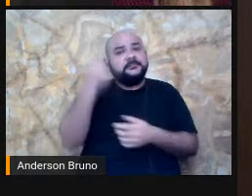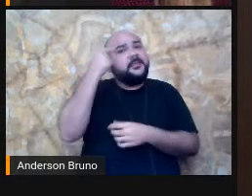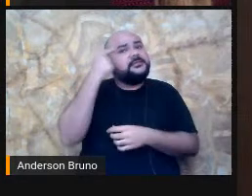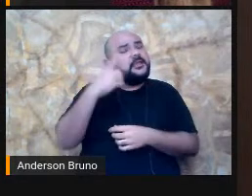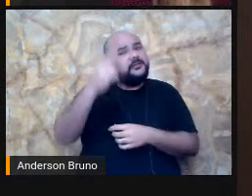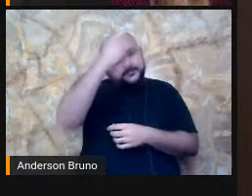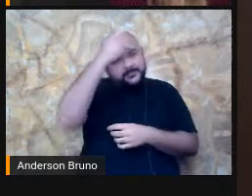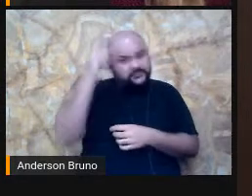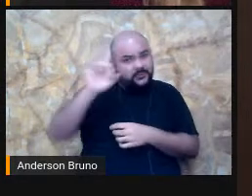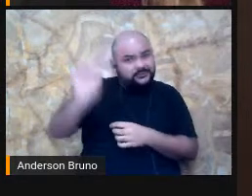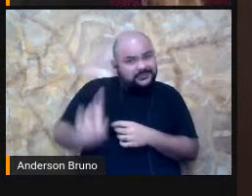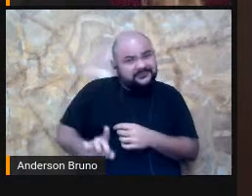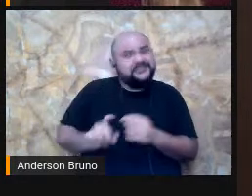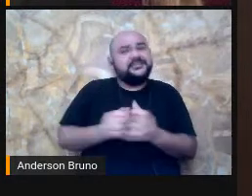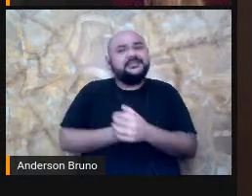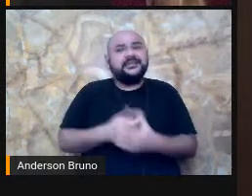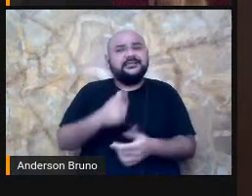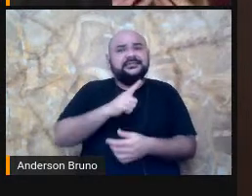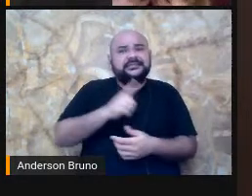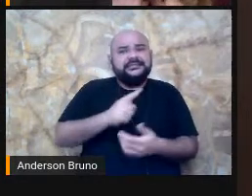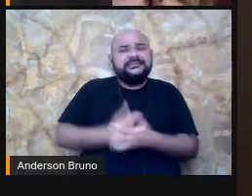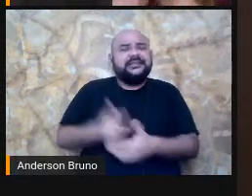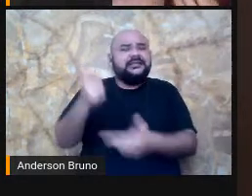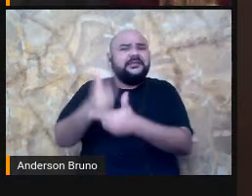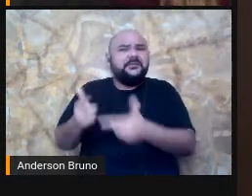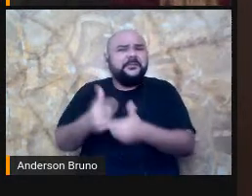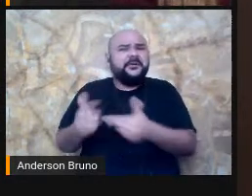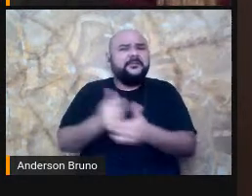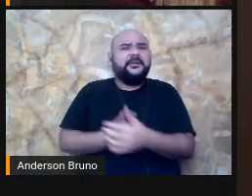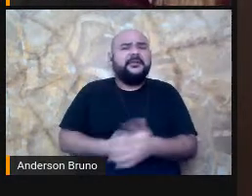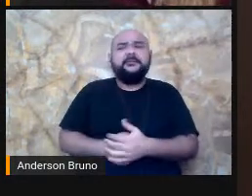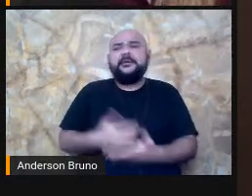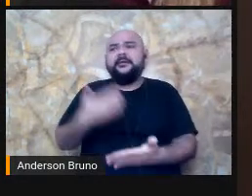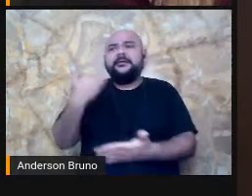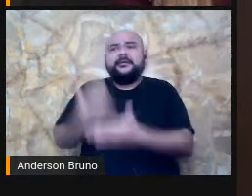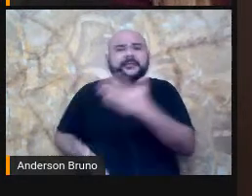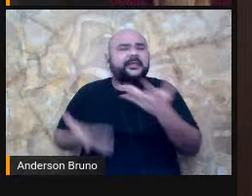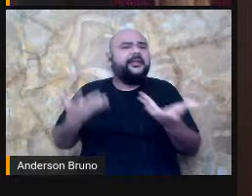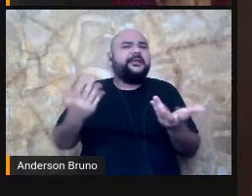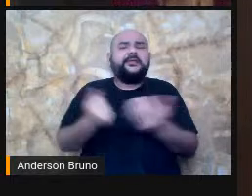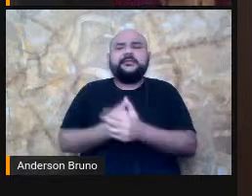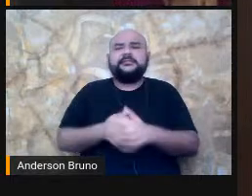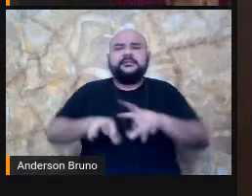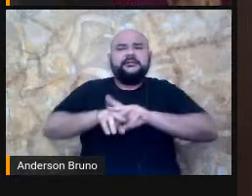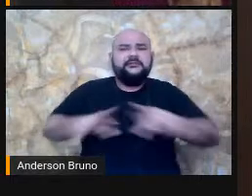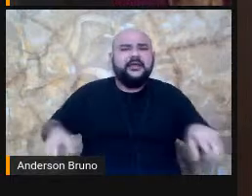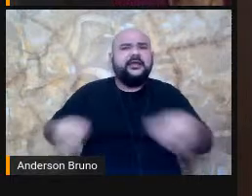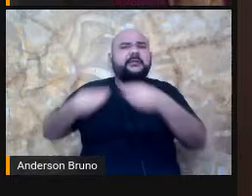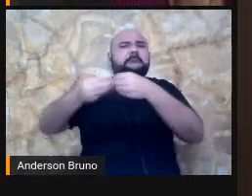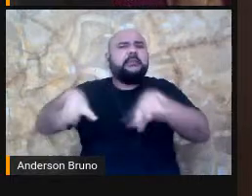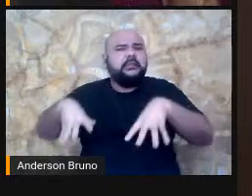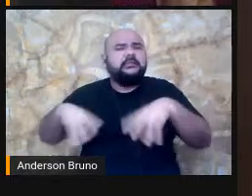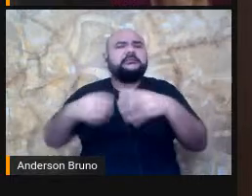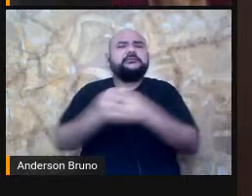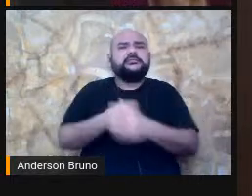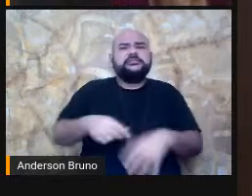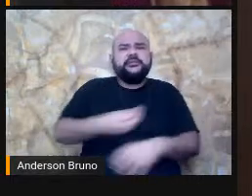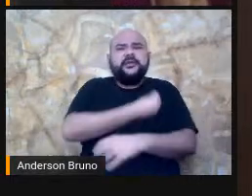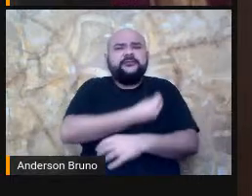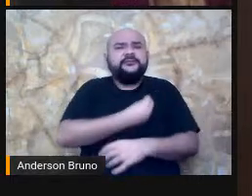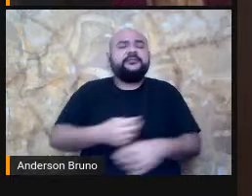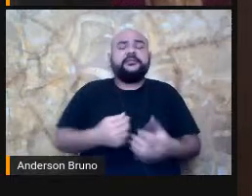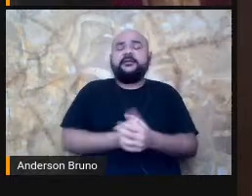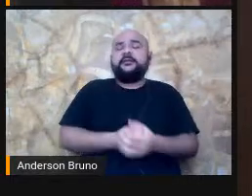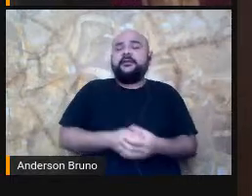passam por alguns fracassos, assim como nós também passamos por fracassos ao longo da vida, fracasso na vida profissional, na vida